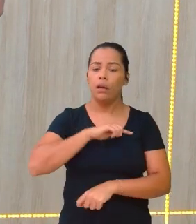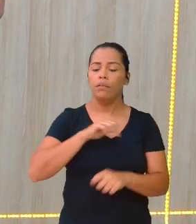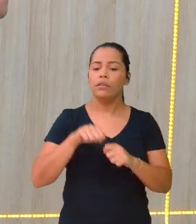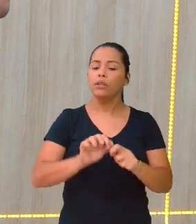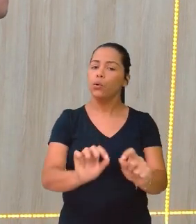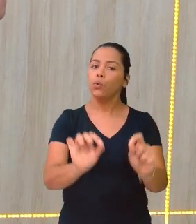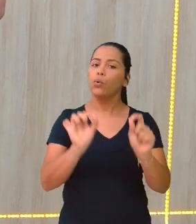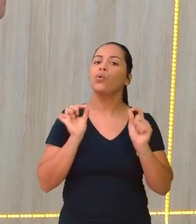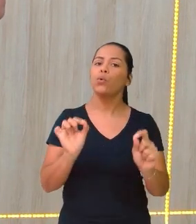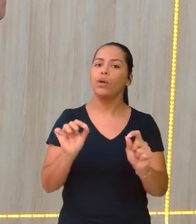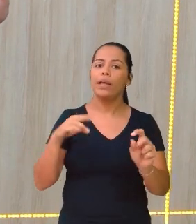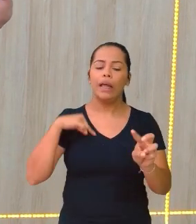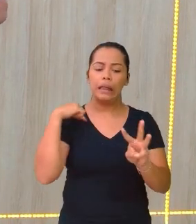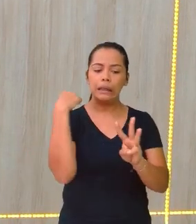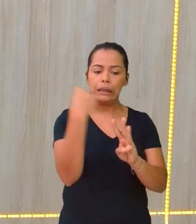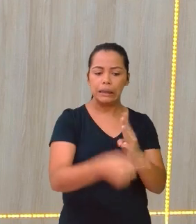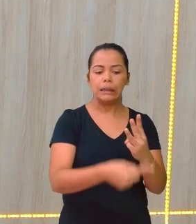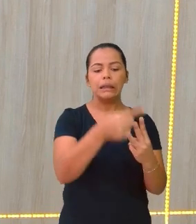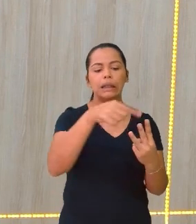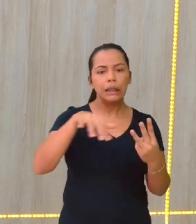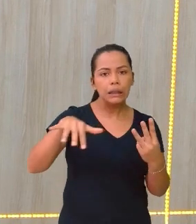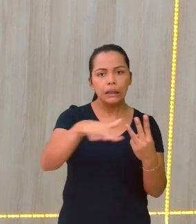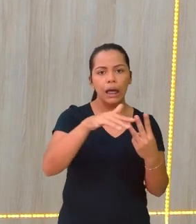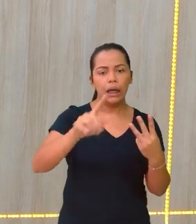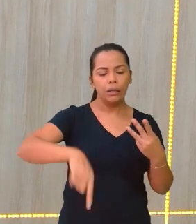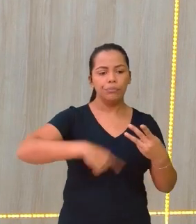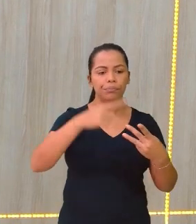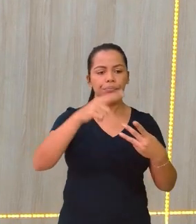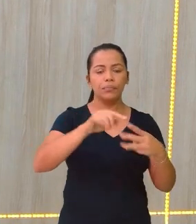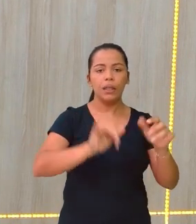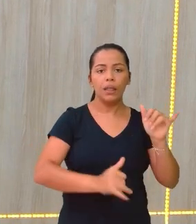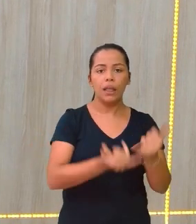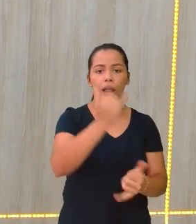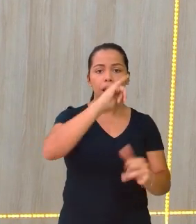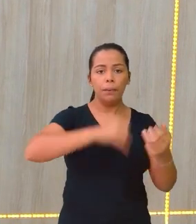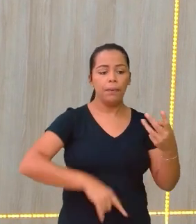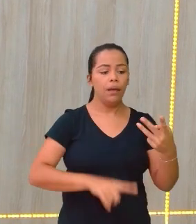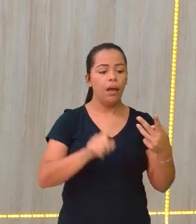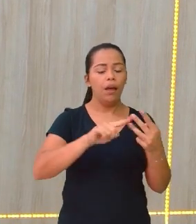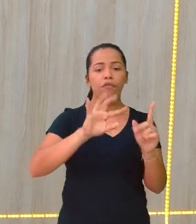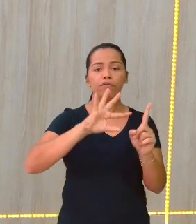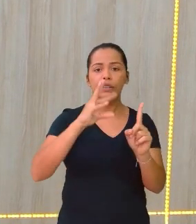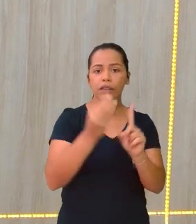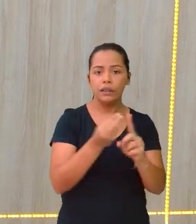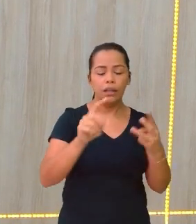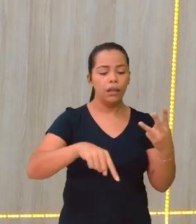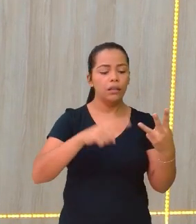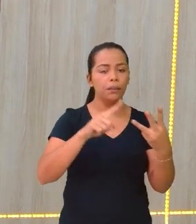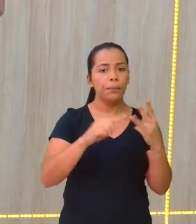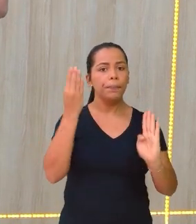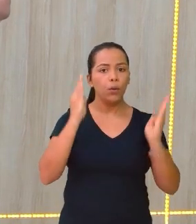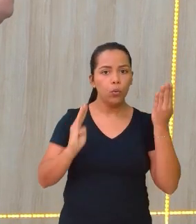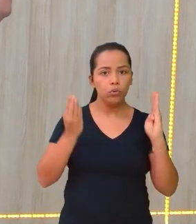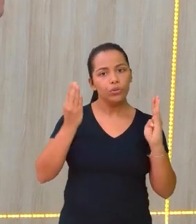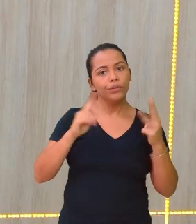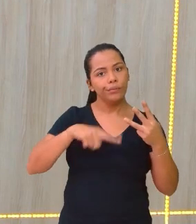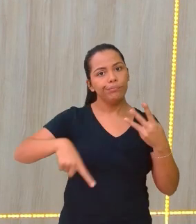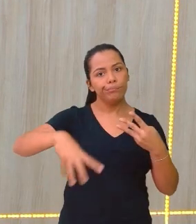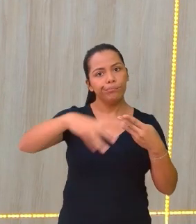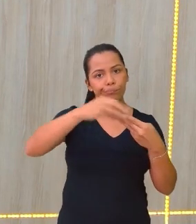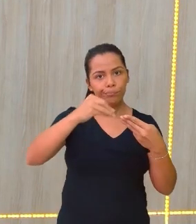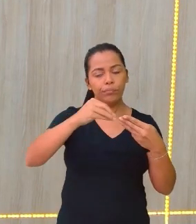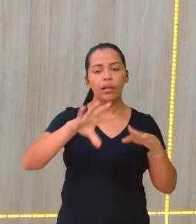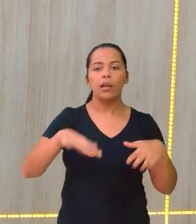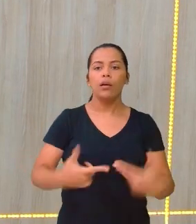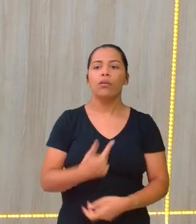envolvendo três grandes ciências. A Química, a Física e a Biologia. Eu já venho conversando com vocês, dizendo que às vezes